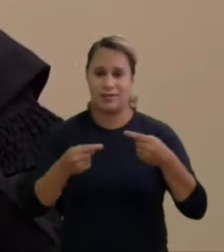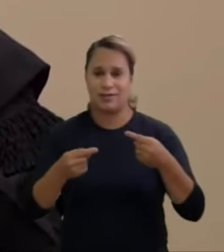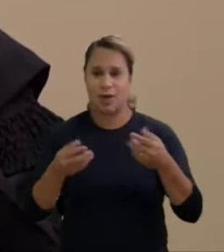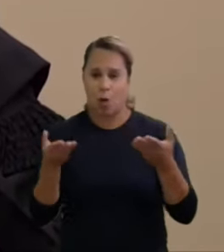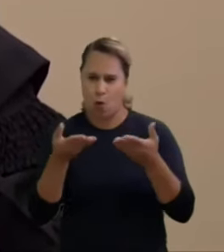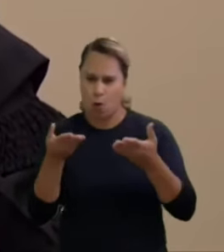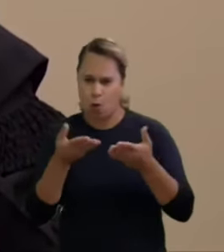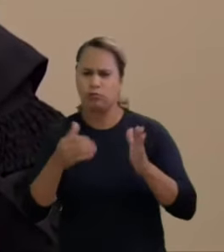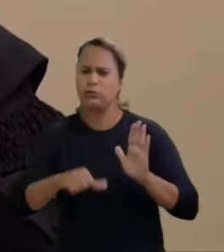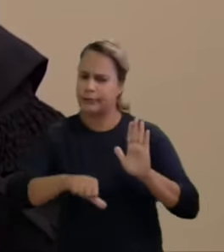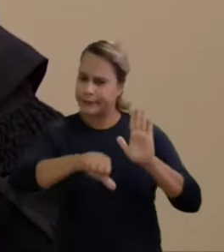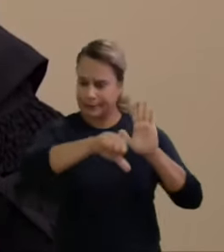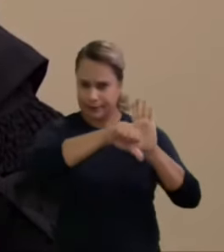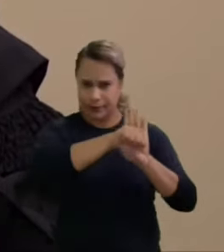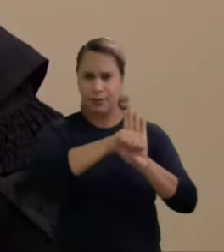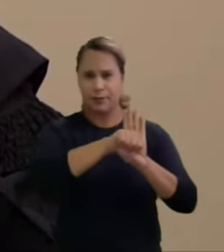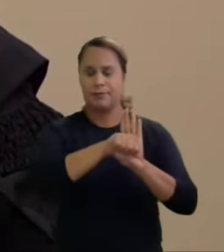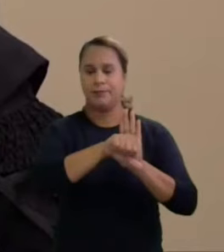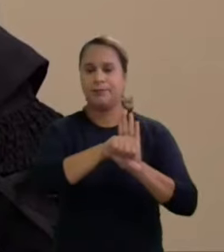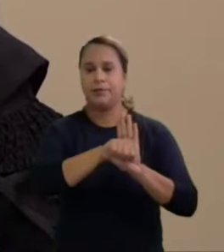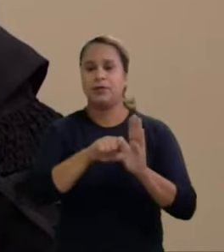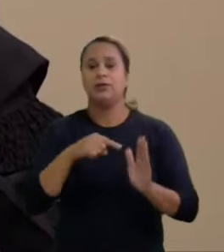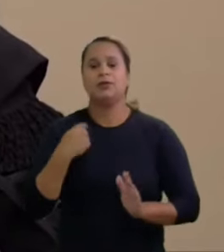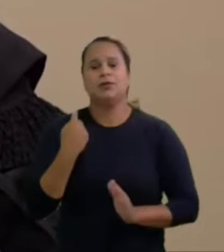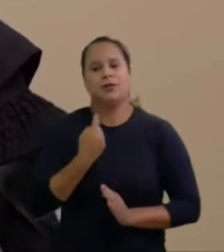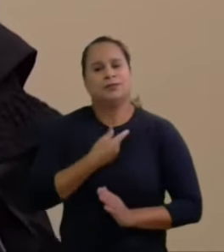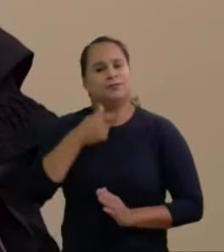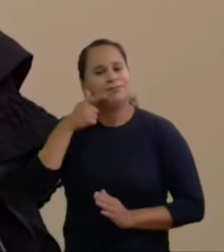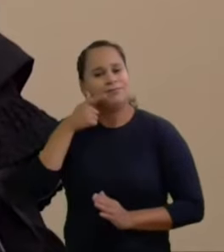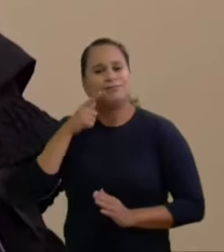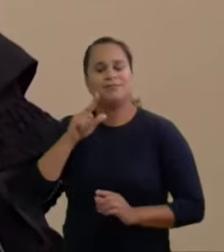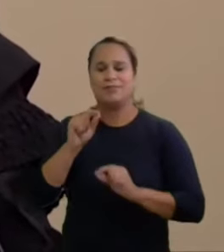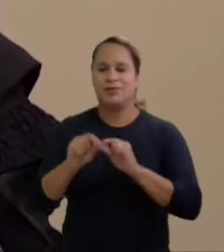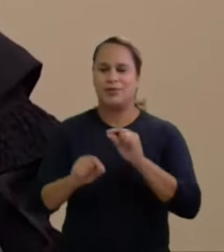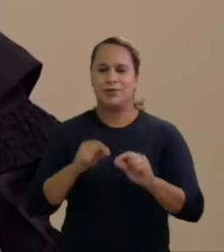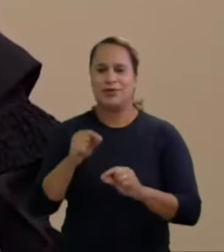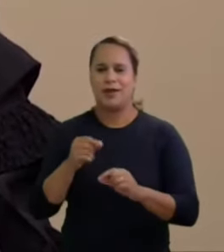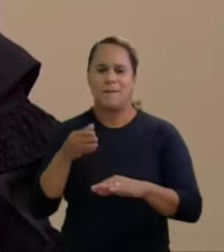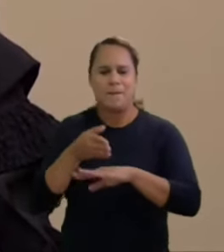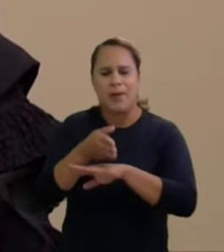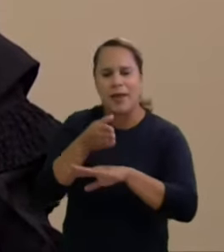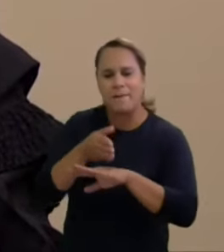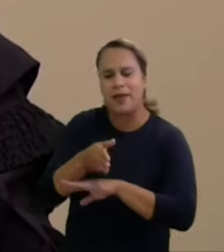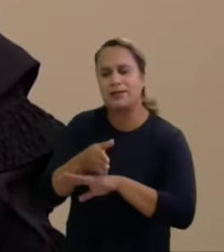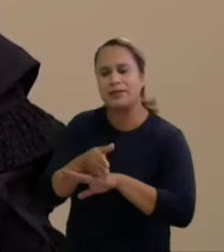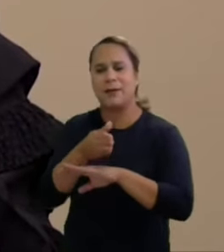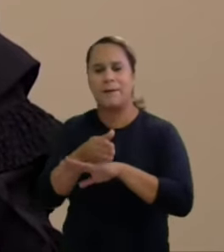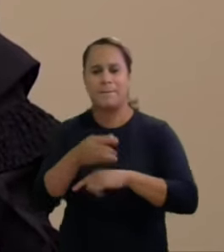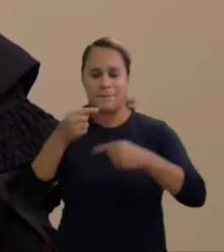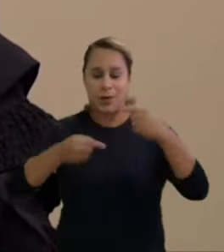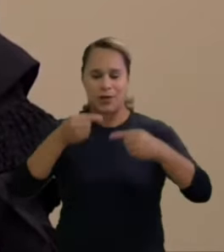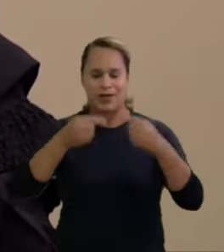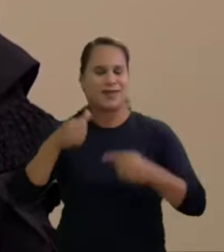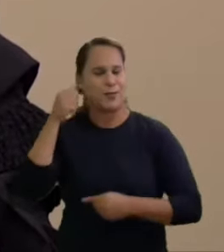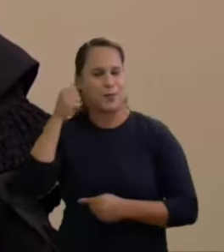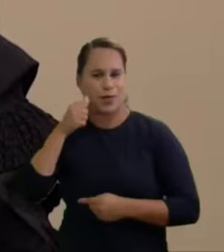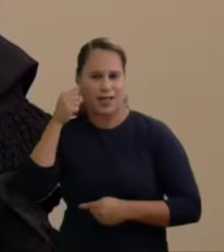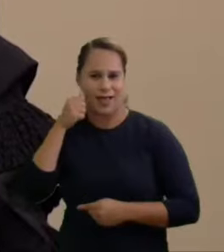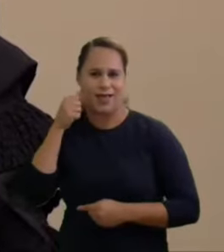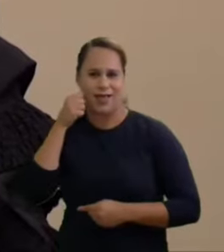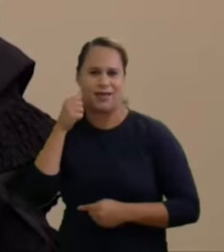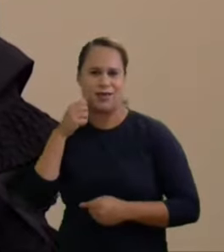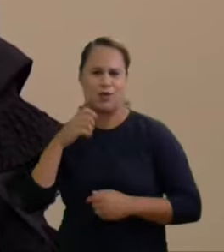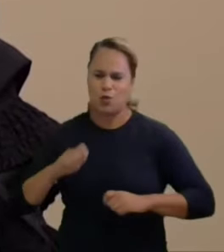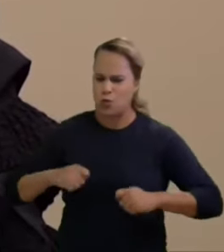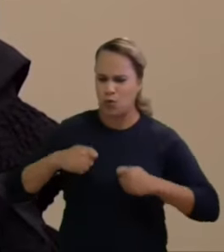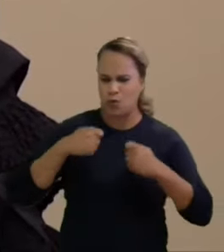eleições. Então, todos nós ganhamos com a maior participação política da mulher, que, em geral, luta pelas causas a que se dedica e